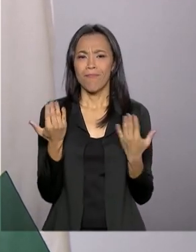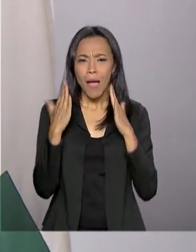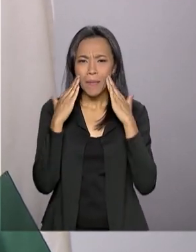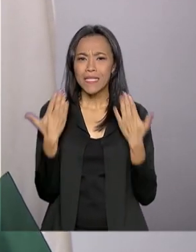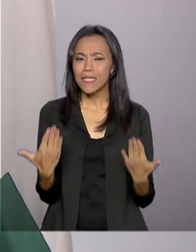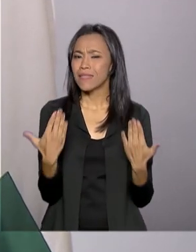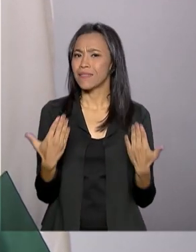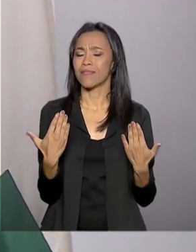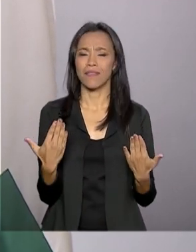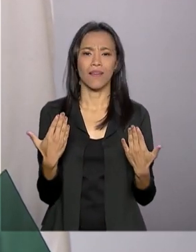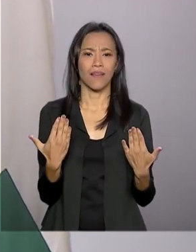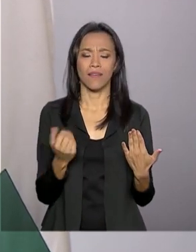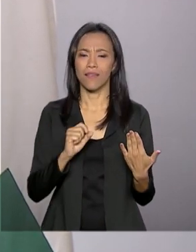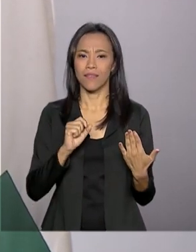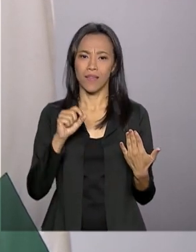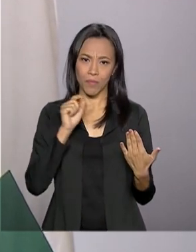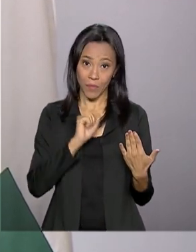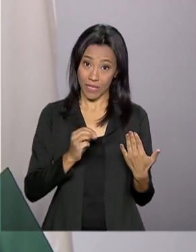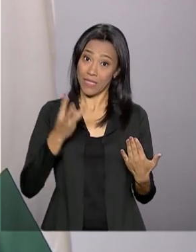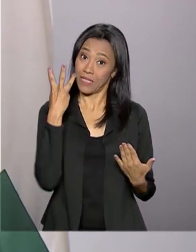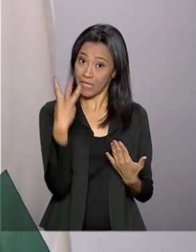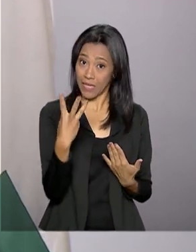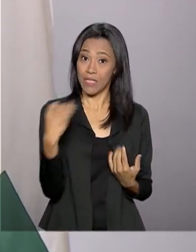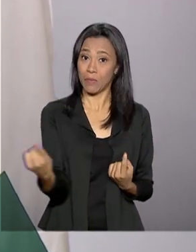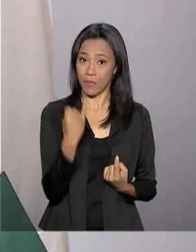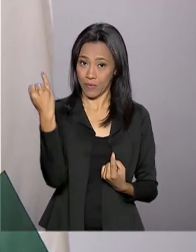uniforme por essas três importantes entidades. Obrigado. Obrigado.